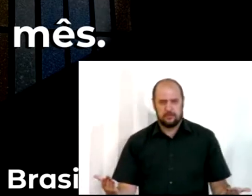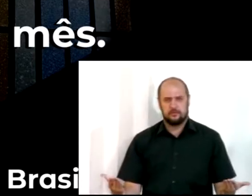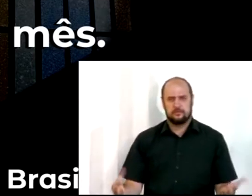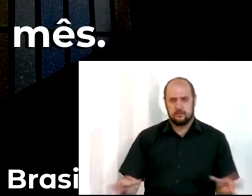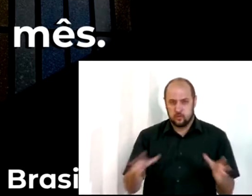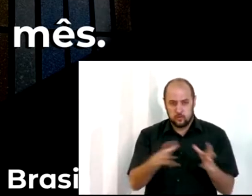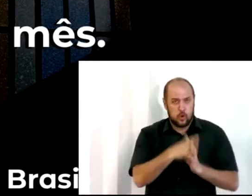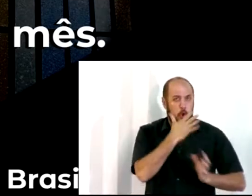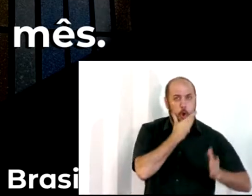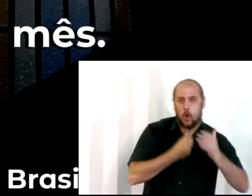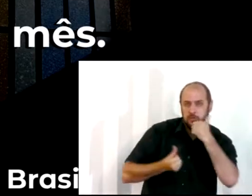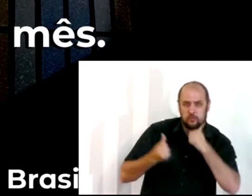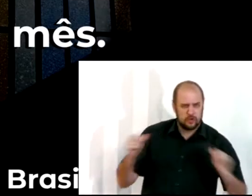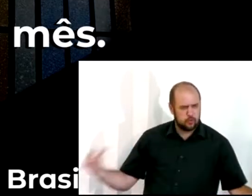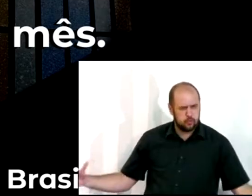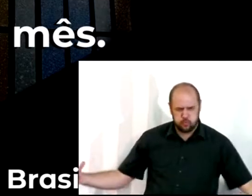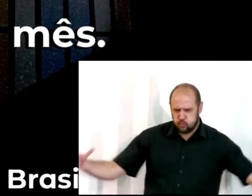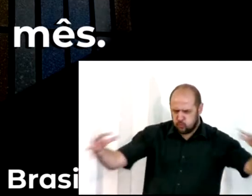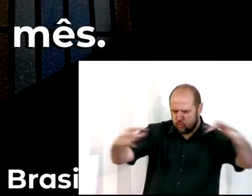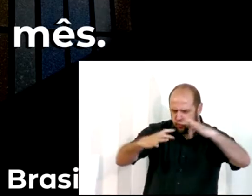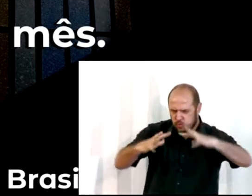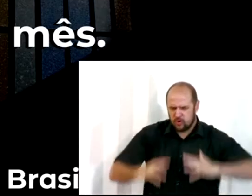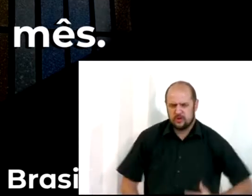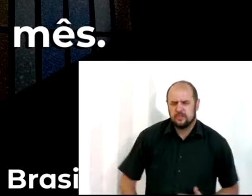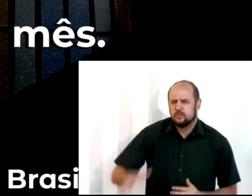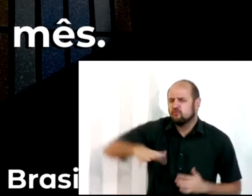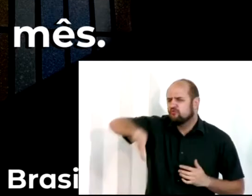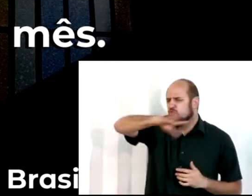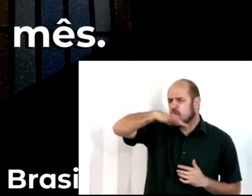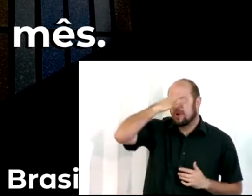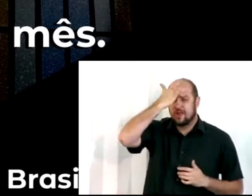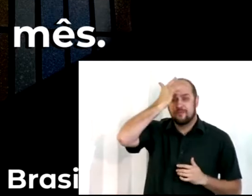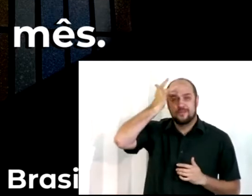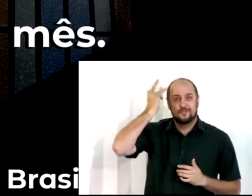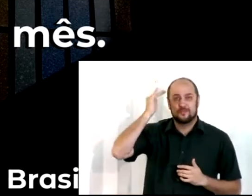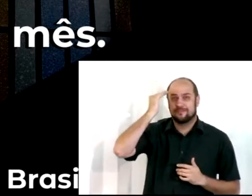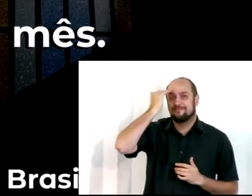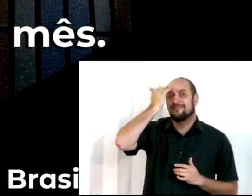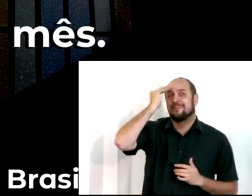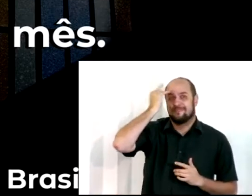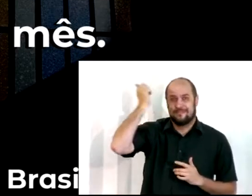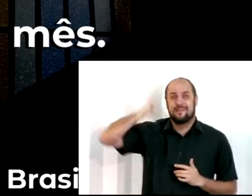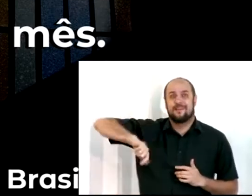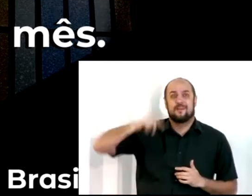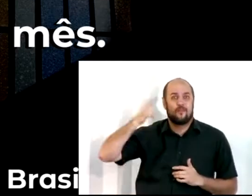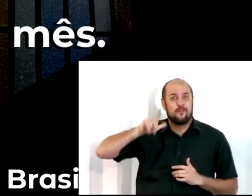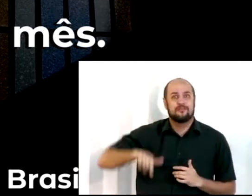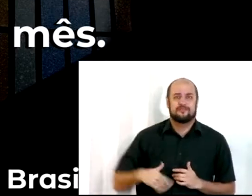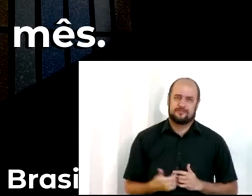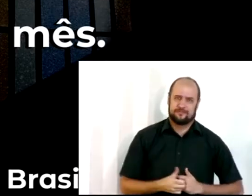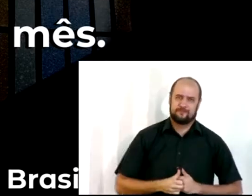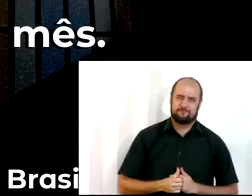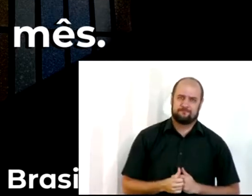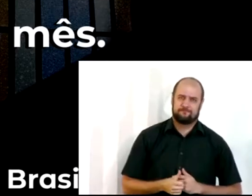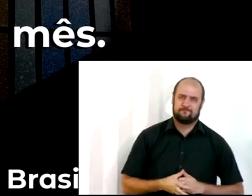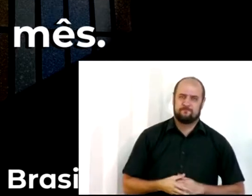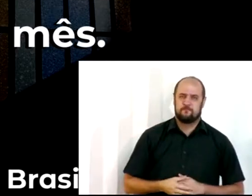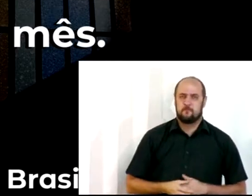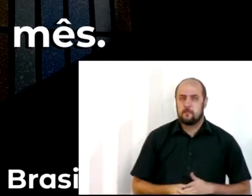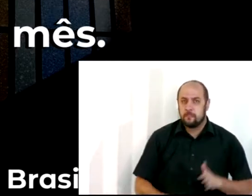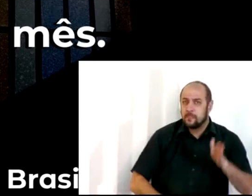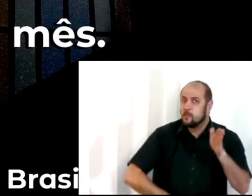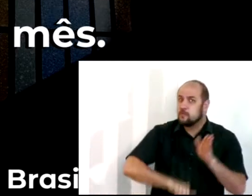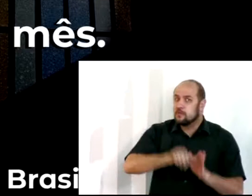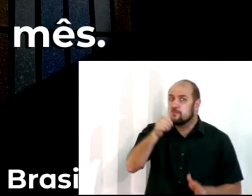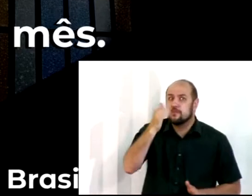como de mulheres, e de todos os que eram capazes de entender o que ouviam. Era o primeiro